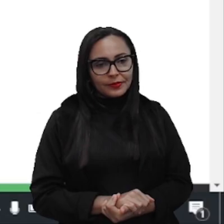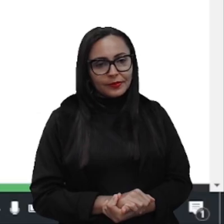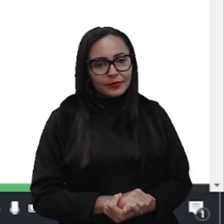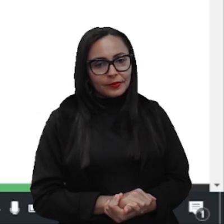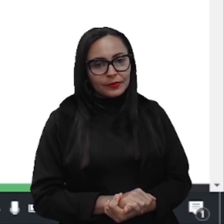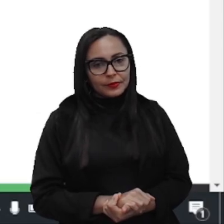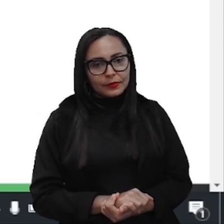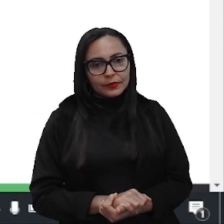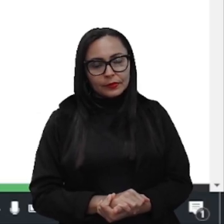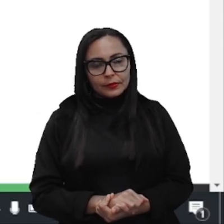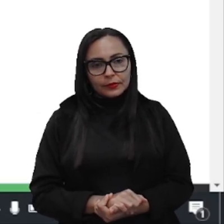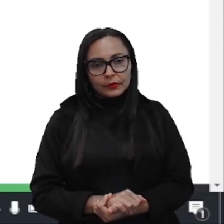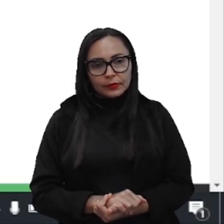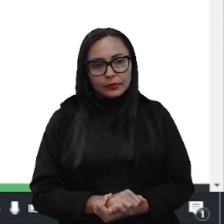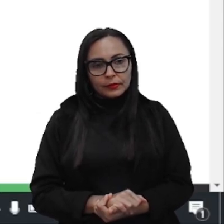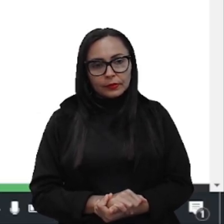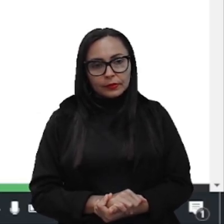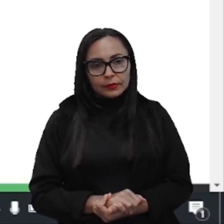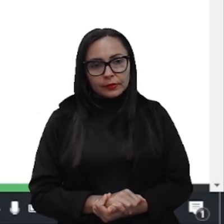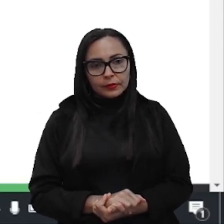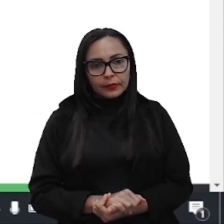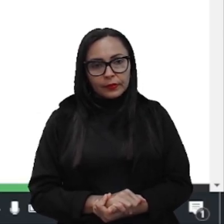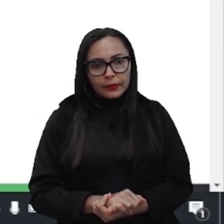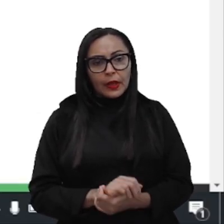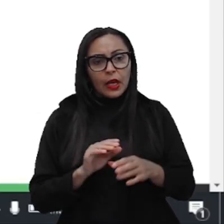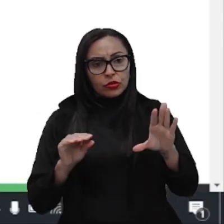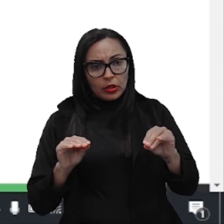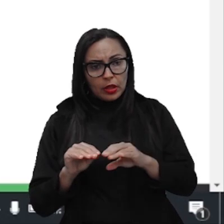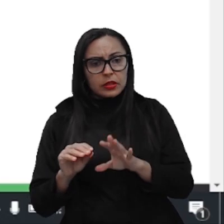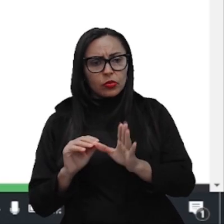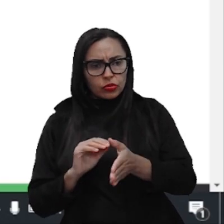Então, pra instalação também é simples, é o Next também